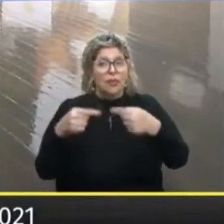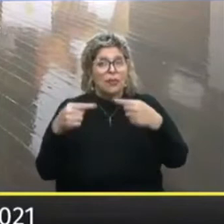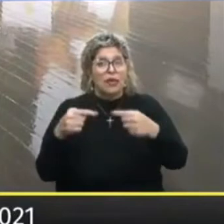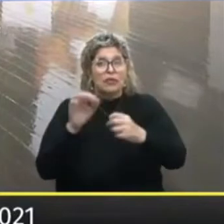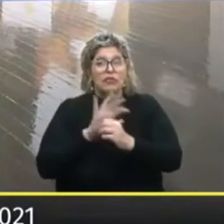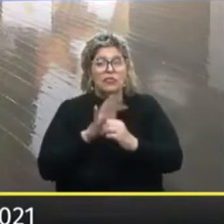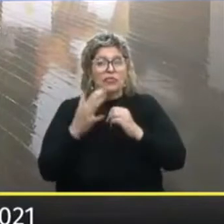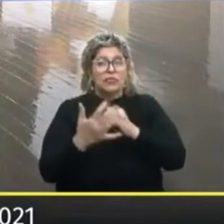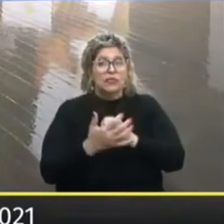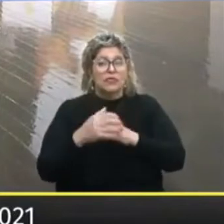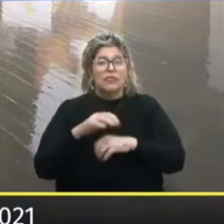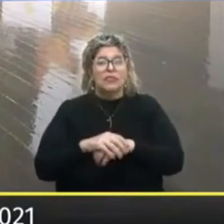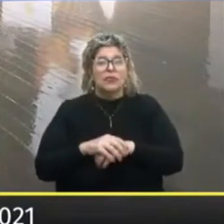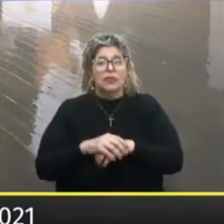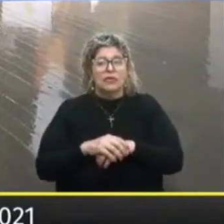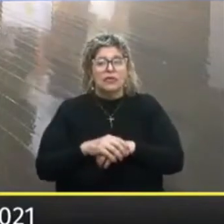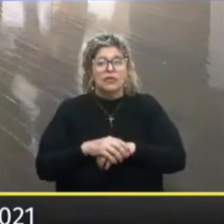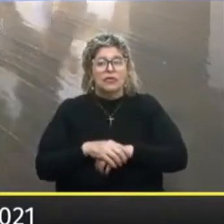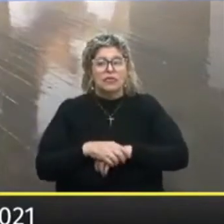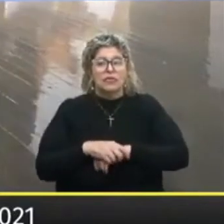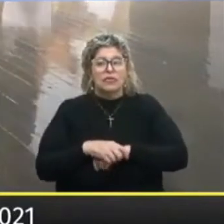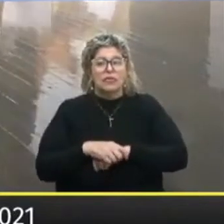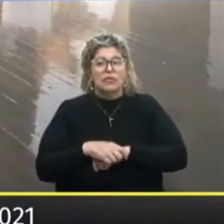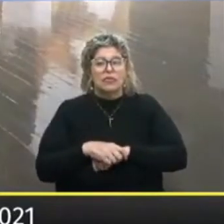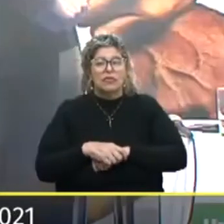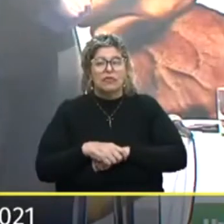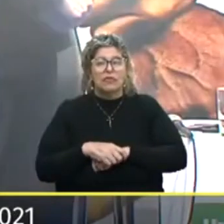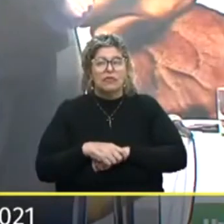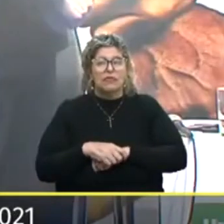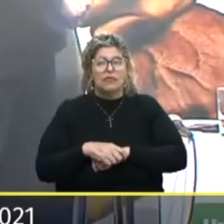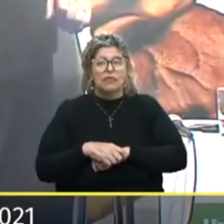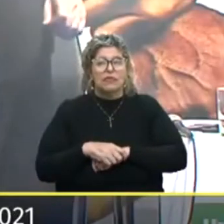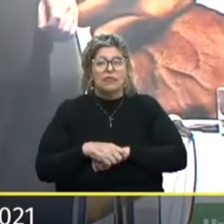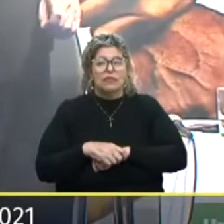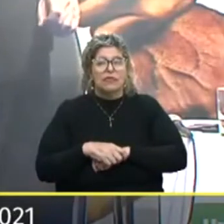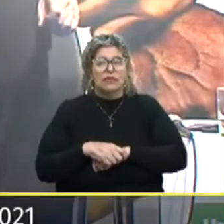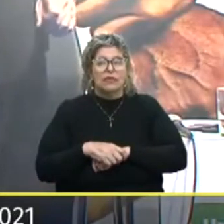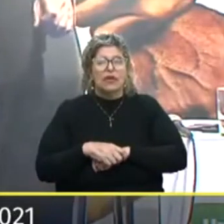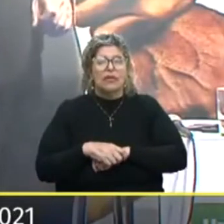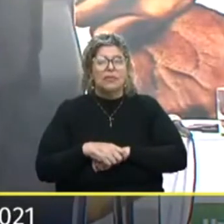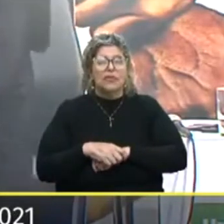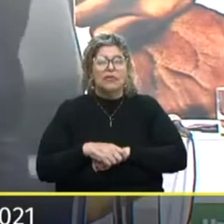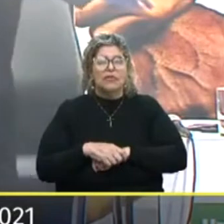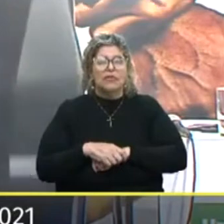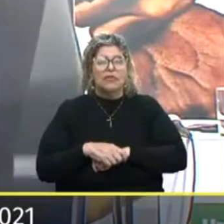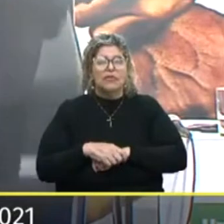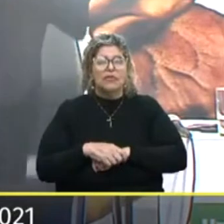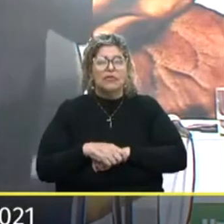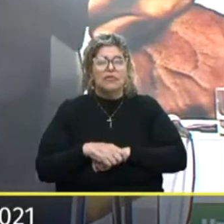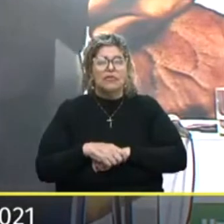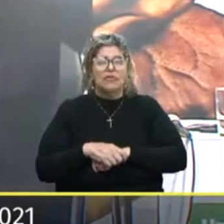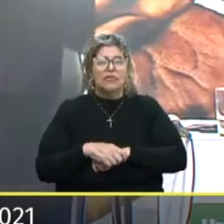Parabéns Covid-19 O senhor Irio Piva Receberá das mãos